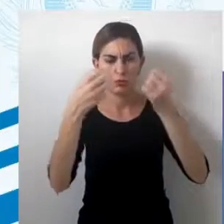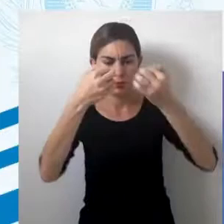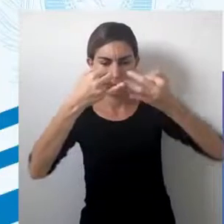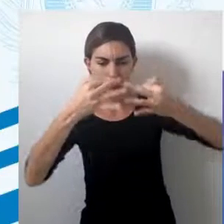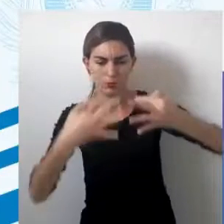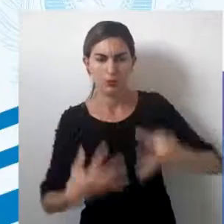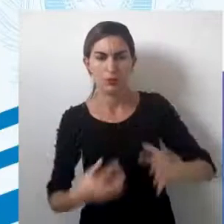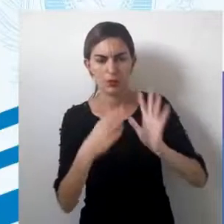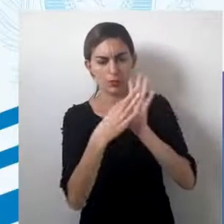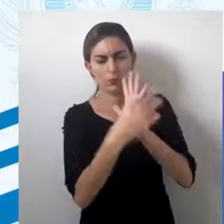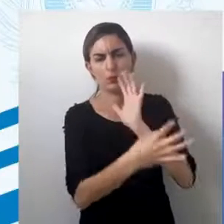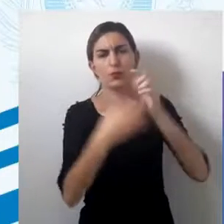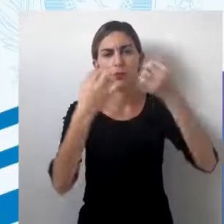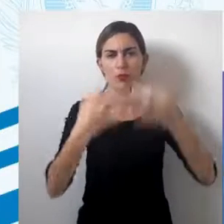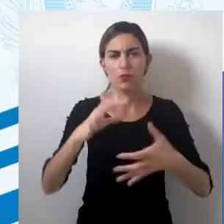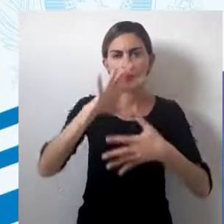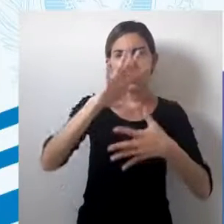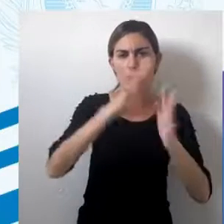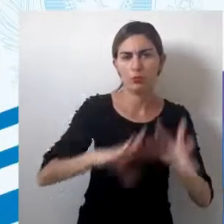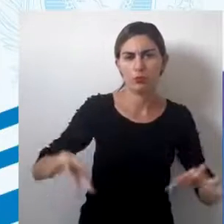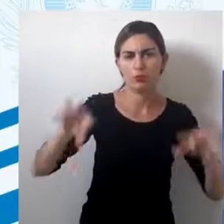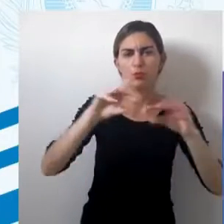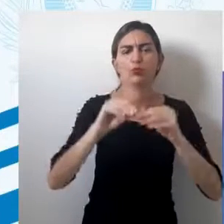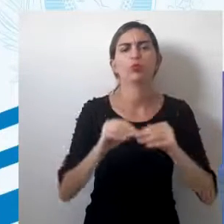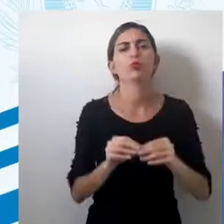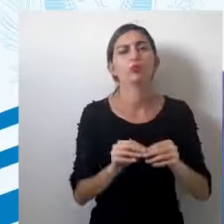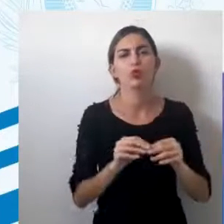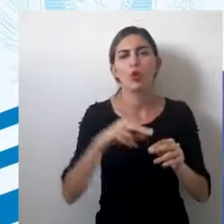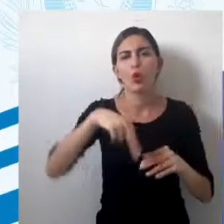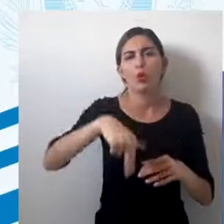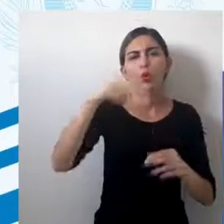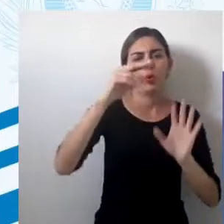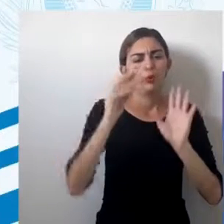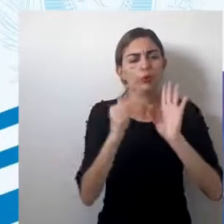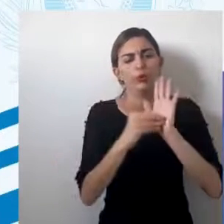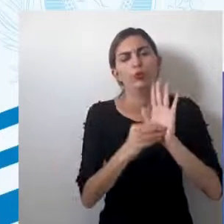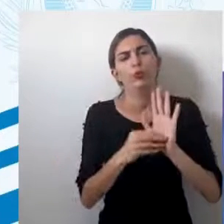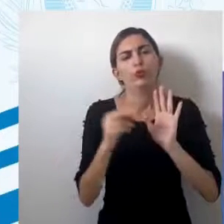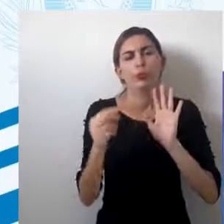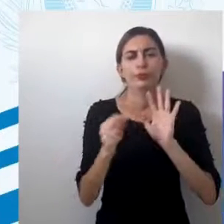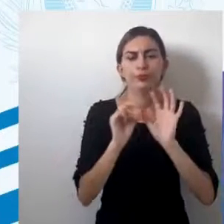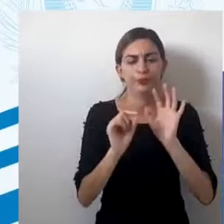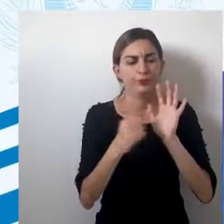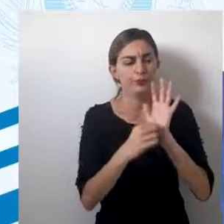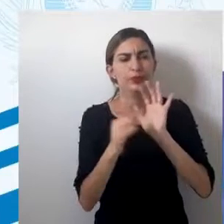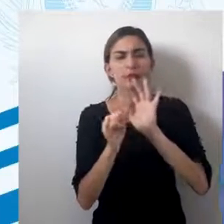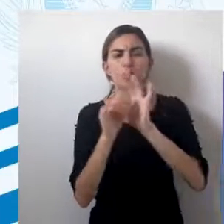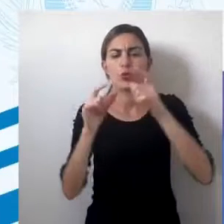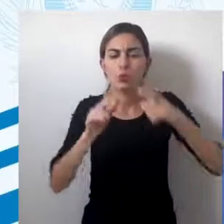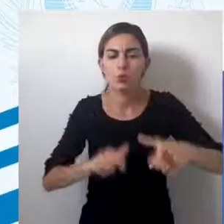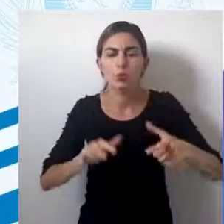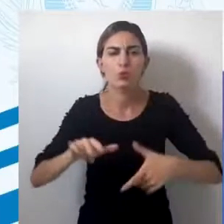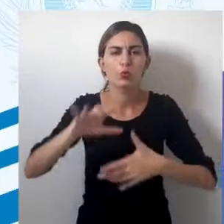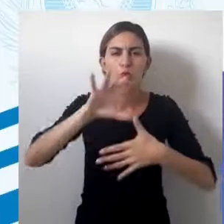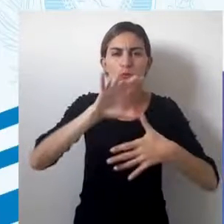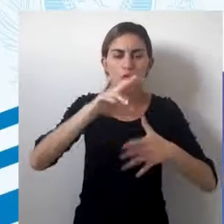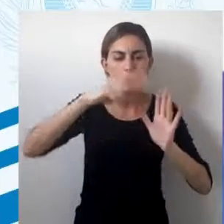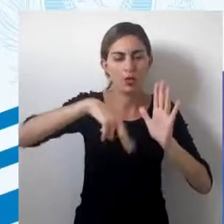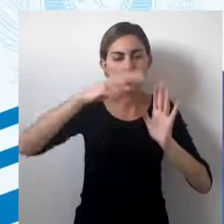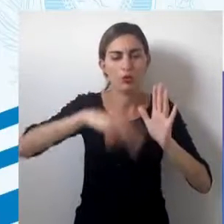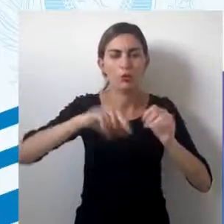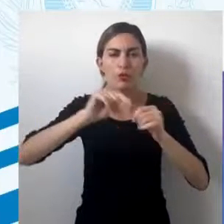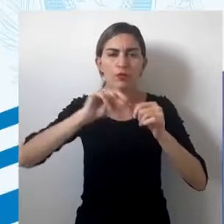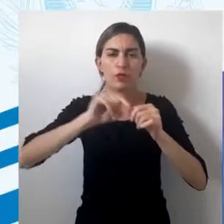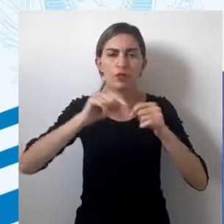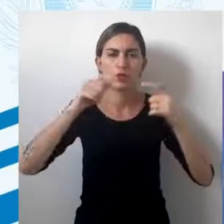o mapa como um todo, o norte que vai dar a identificação da posição correta de se fazer a